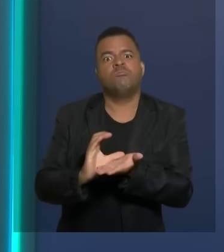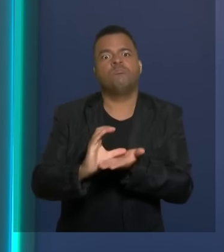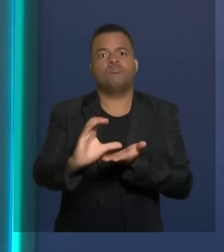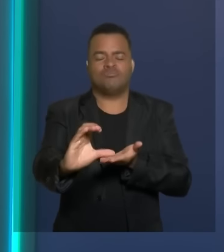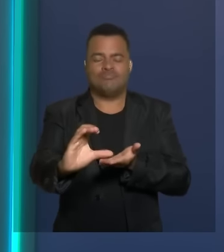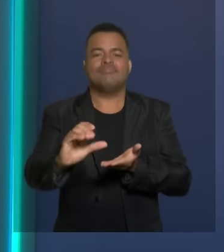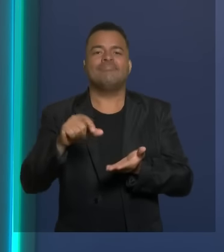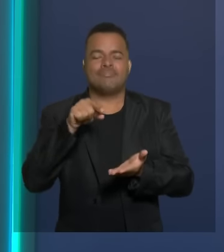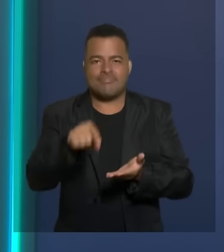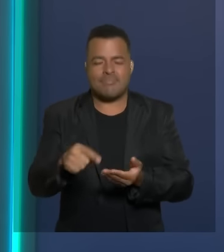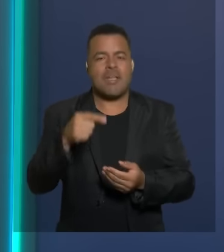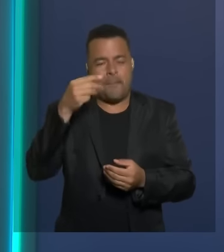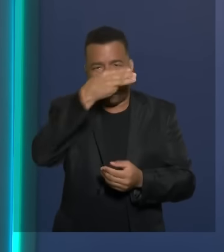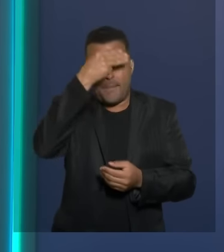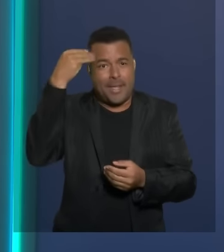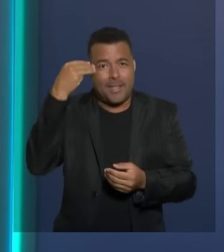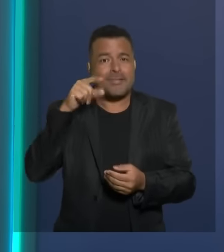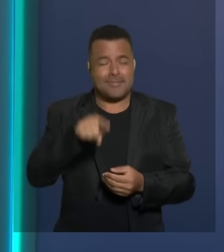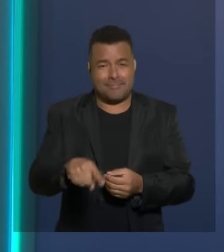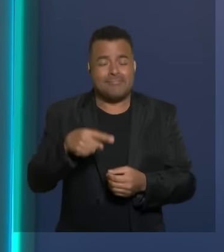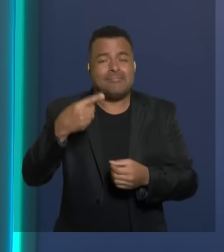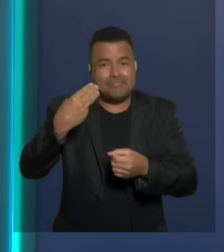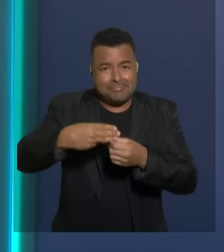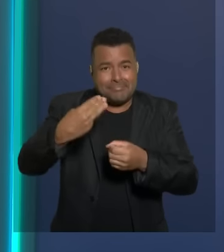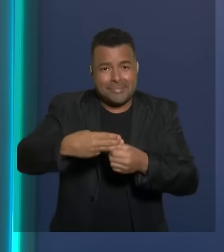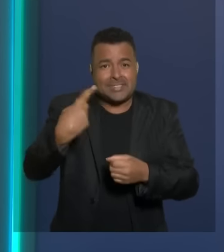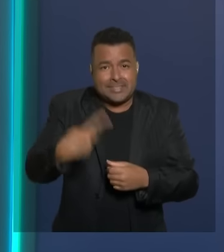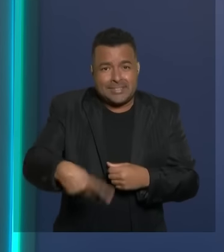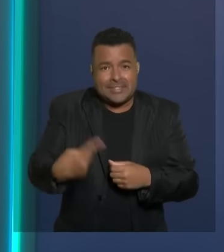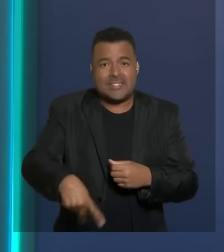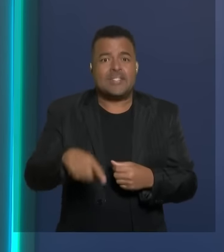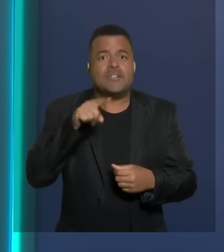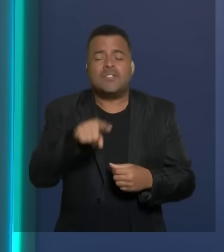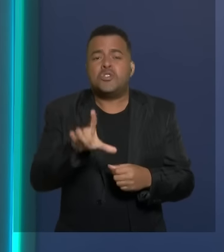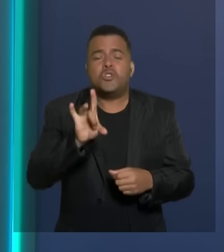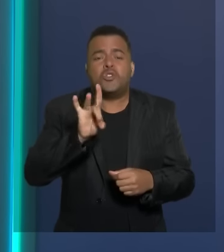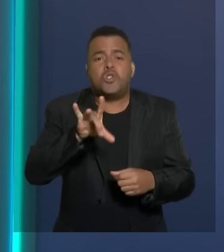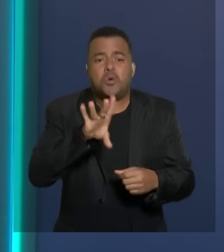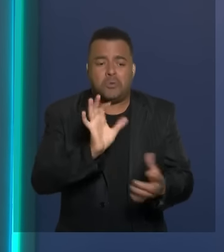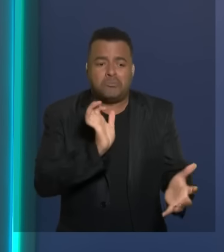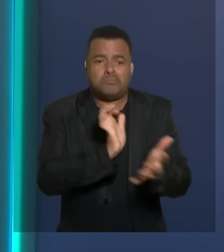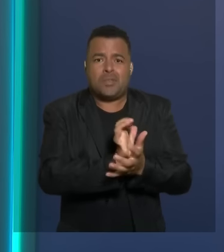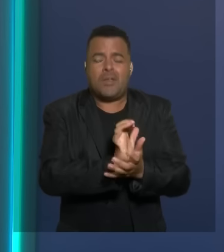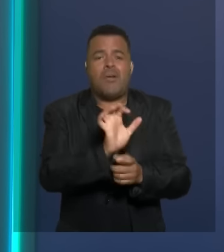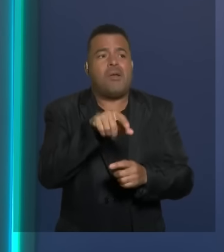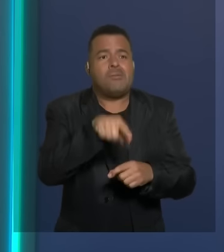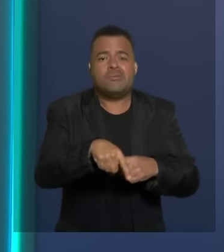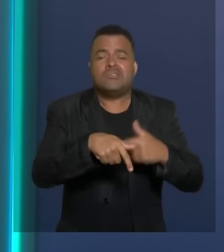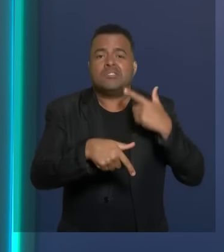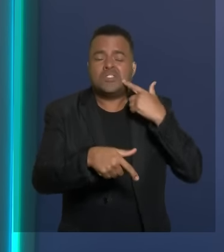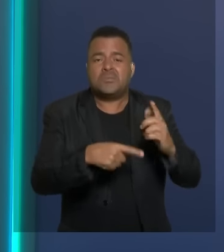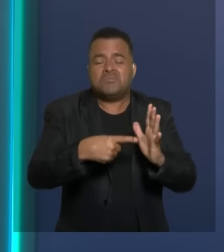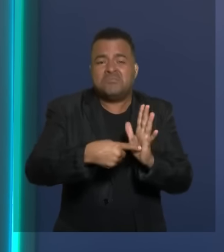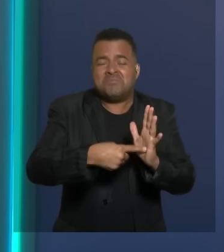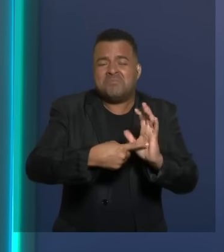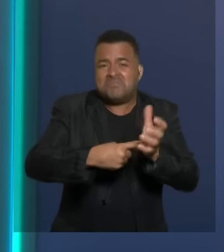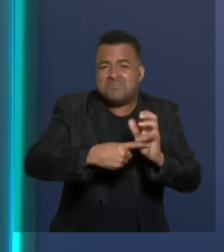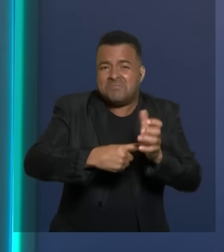assumiu, em 2017, tinha somente um kit de máquina para toda a zona rural. São 330